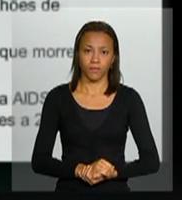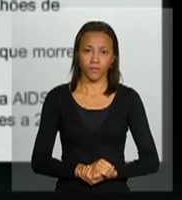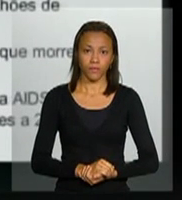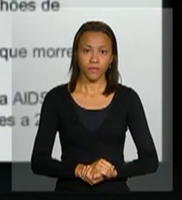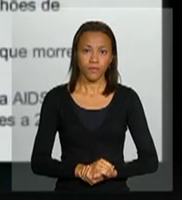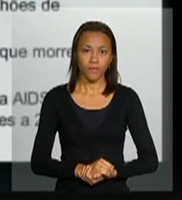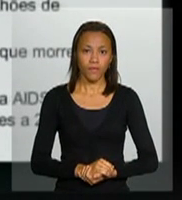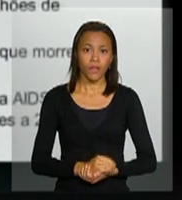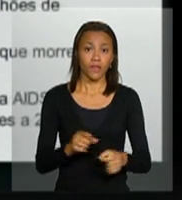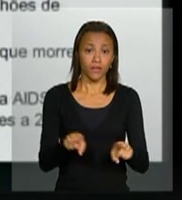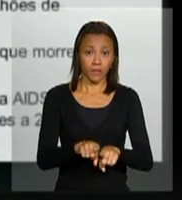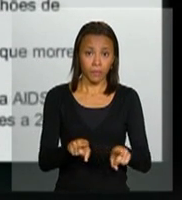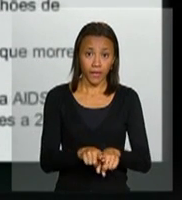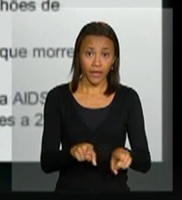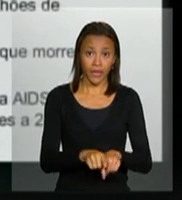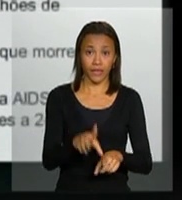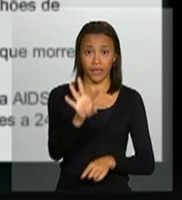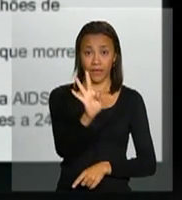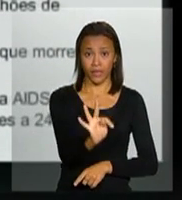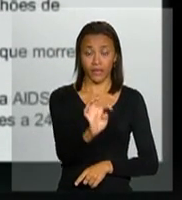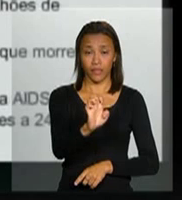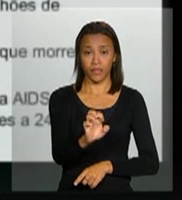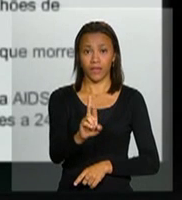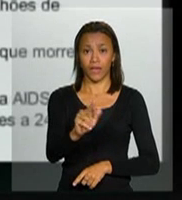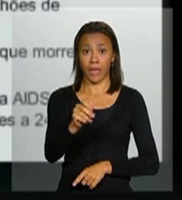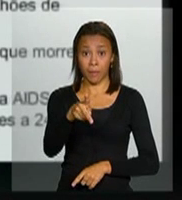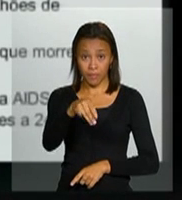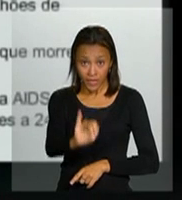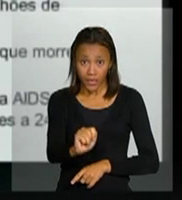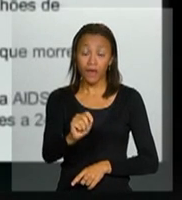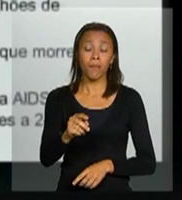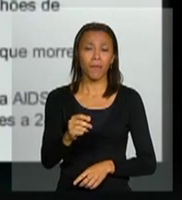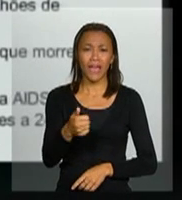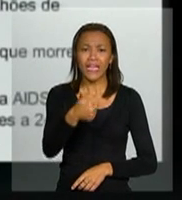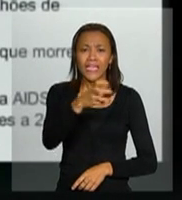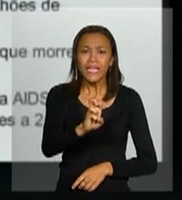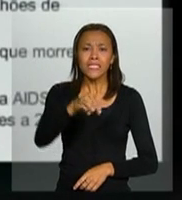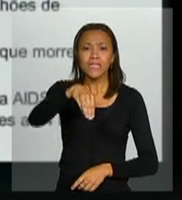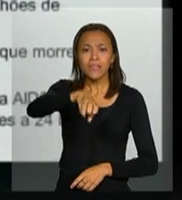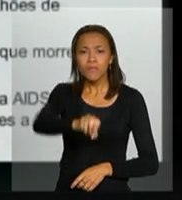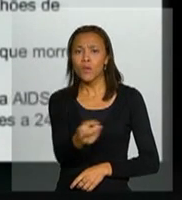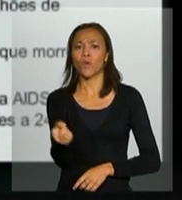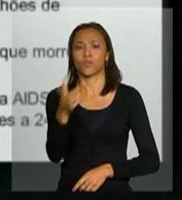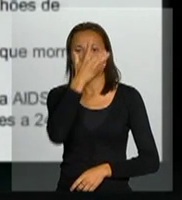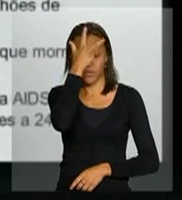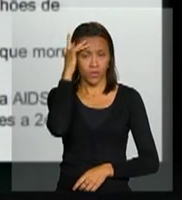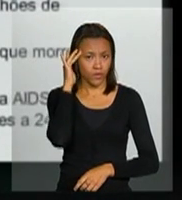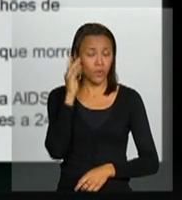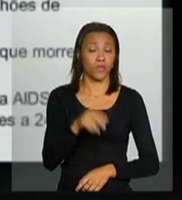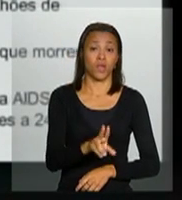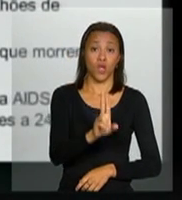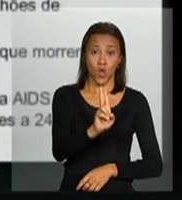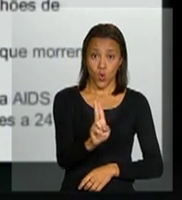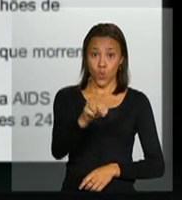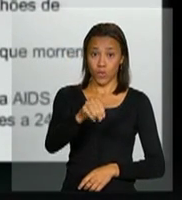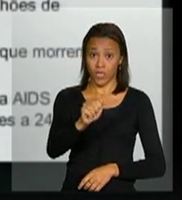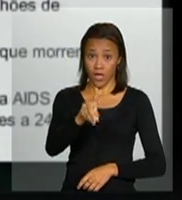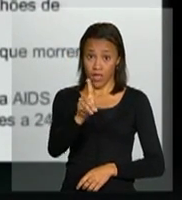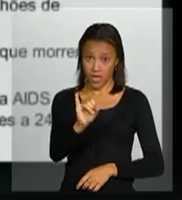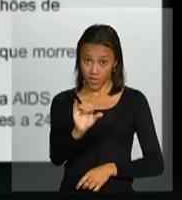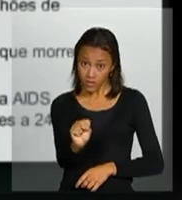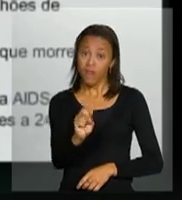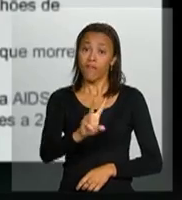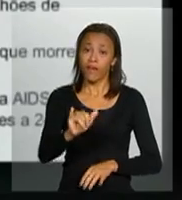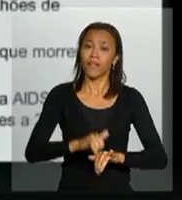A terapia para 15 milhões de pessoas. O NID estará lançando, ainda esse ano, certamente final do mês, uma